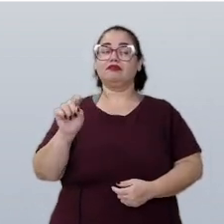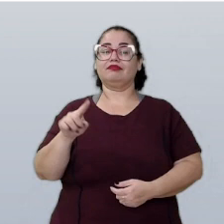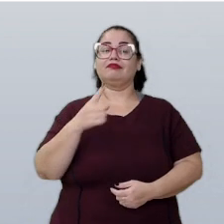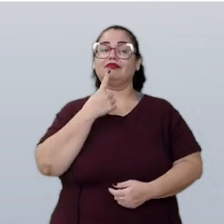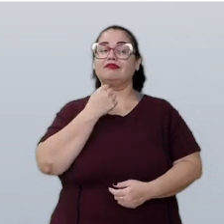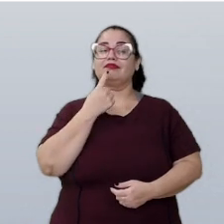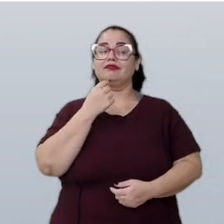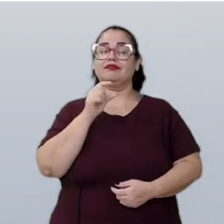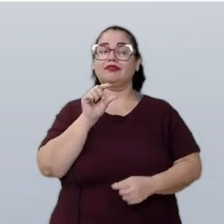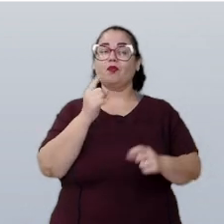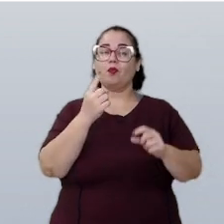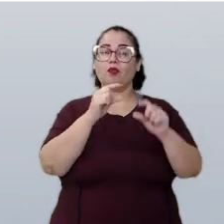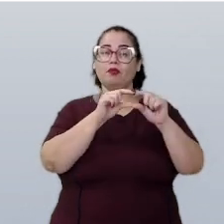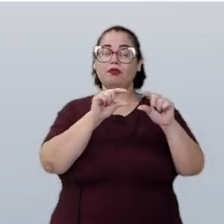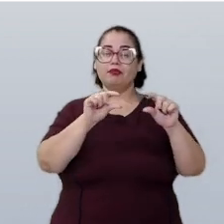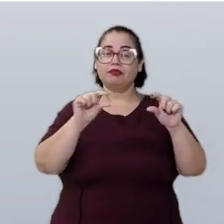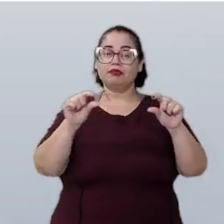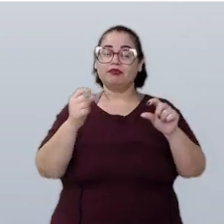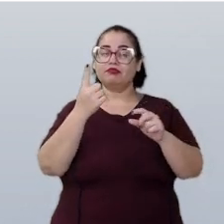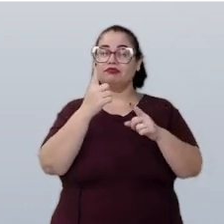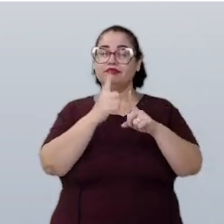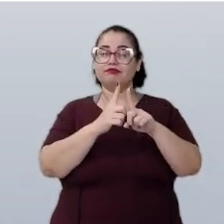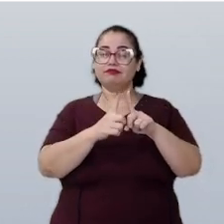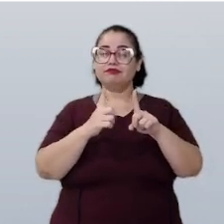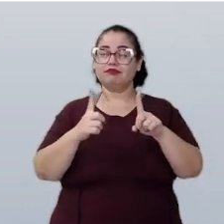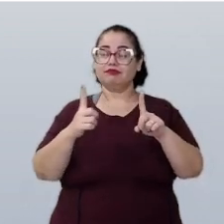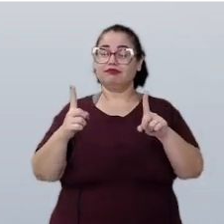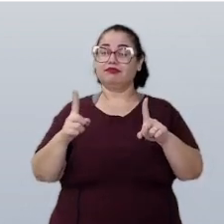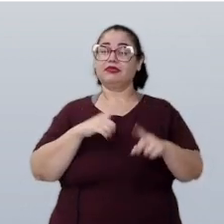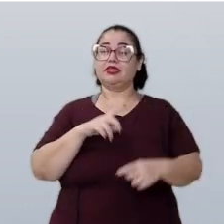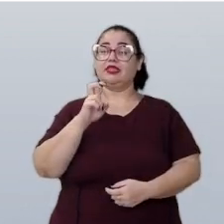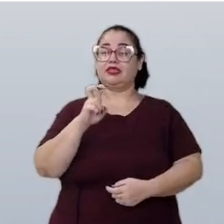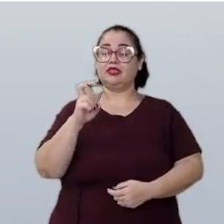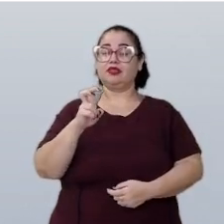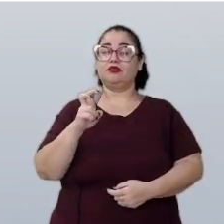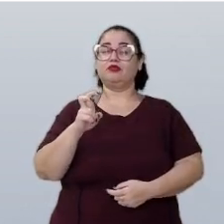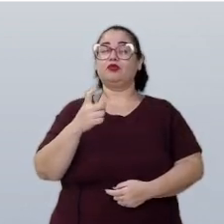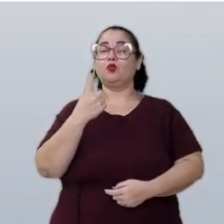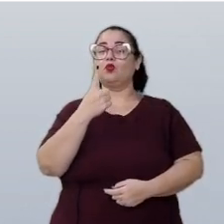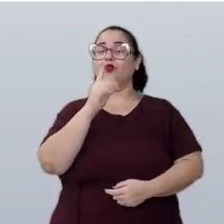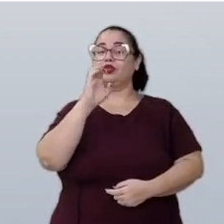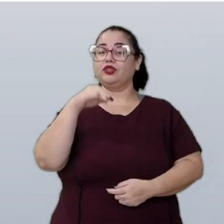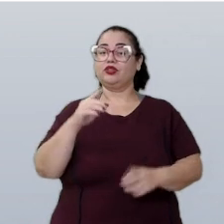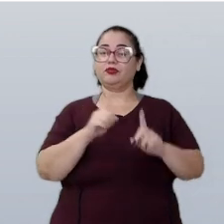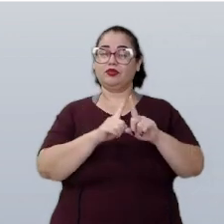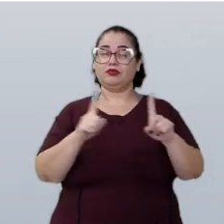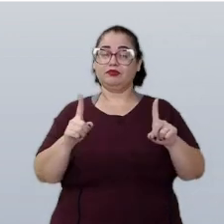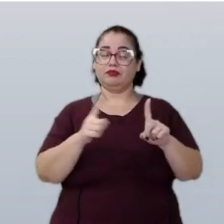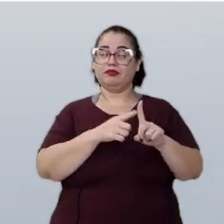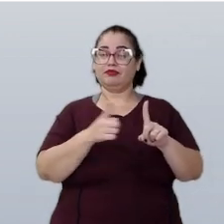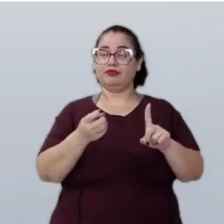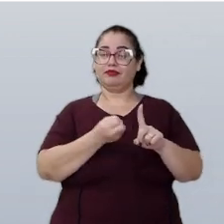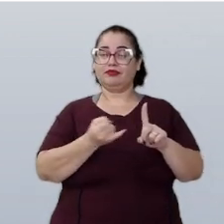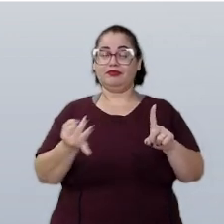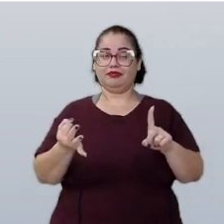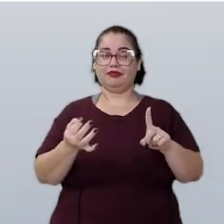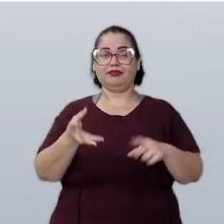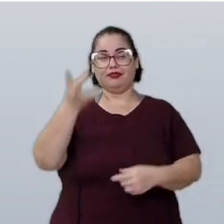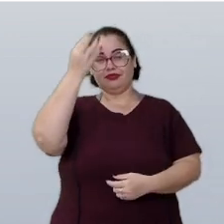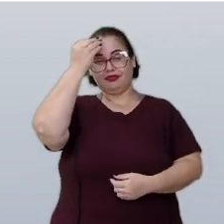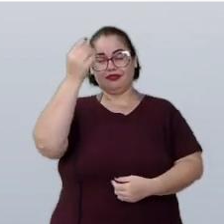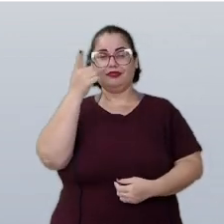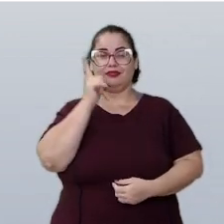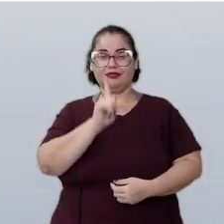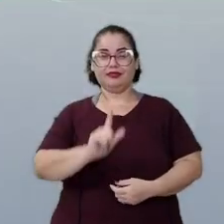Essa é uma parte das cinco que um centímetro foi dividido. Consegue compreender?